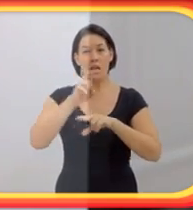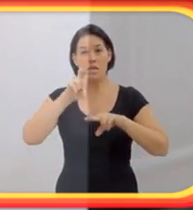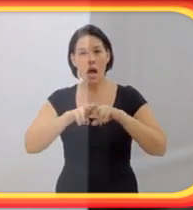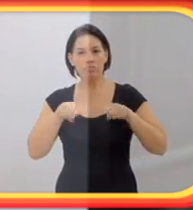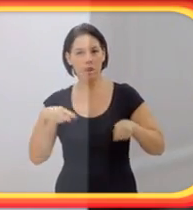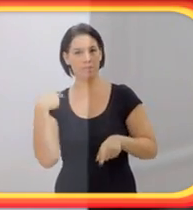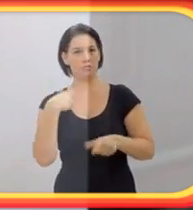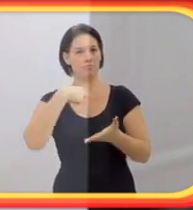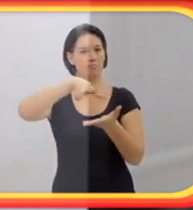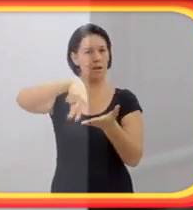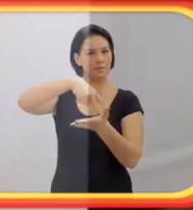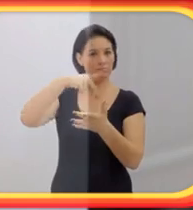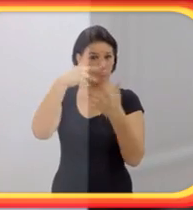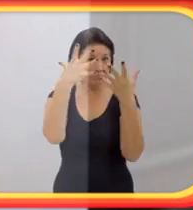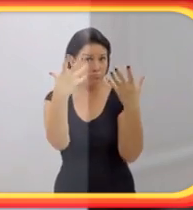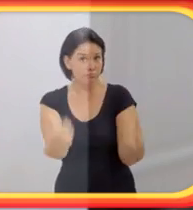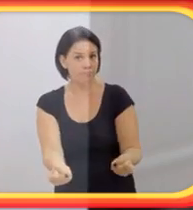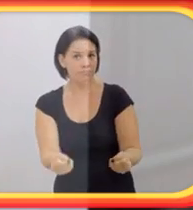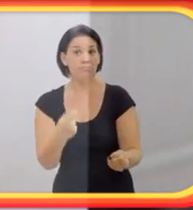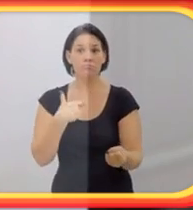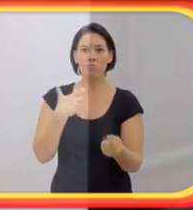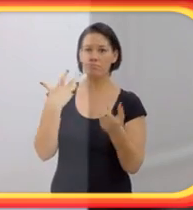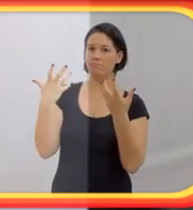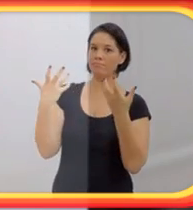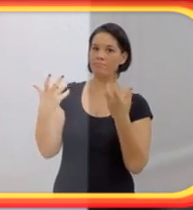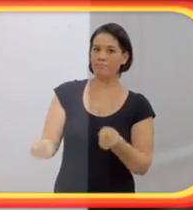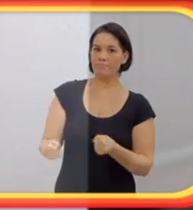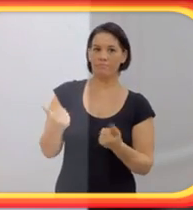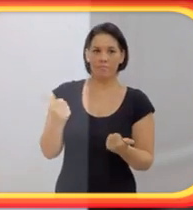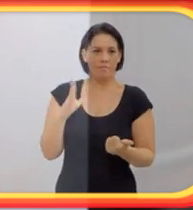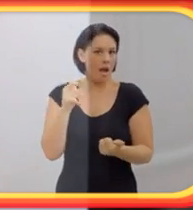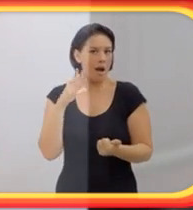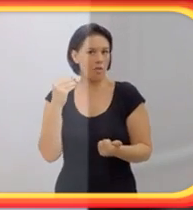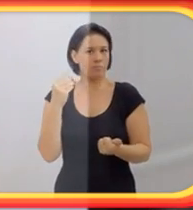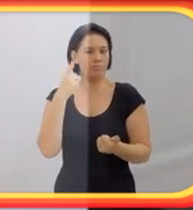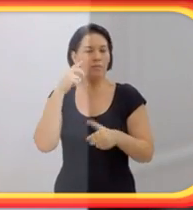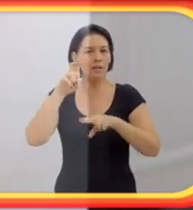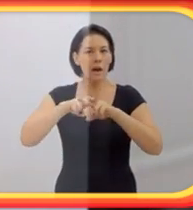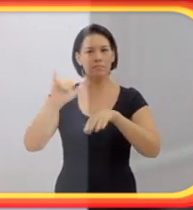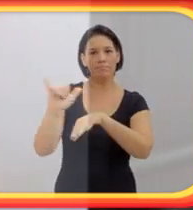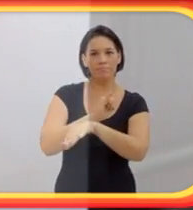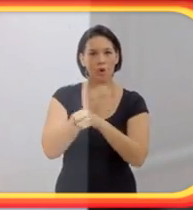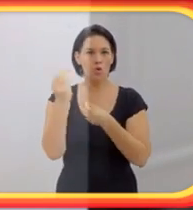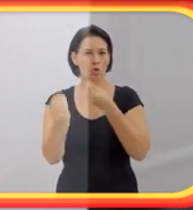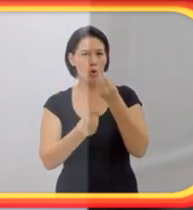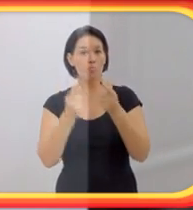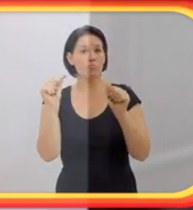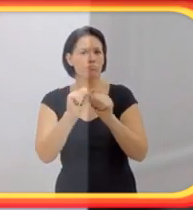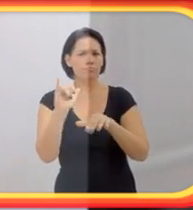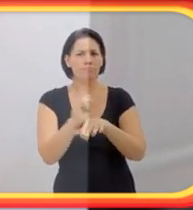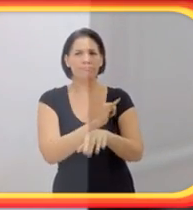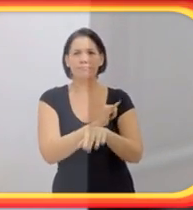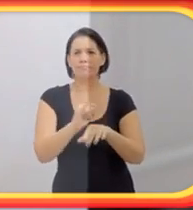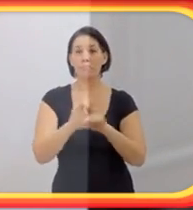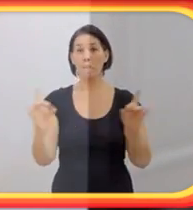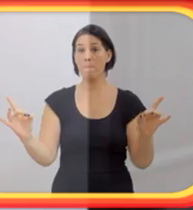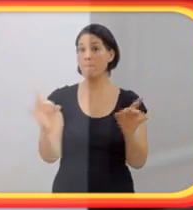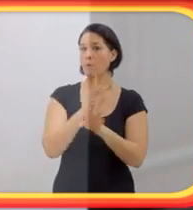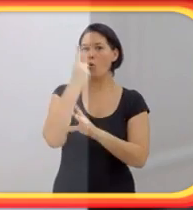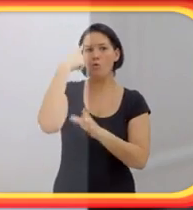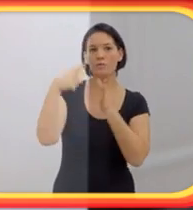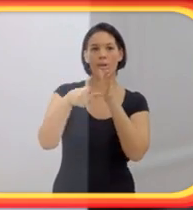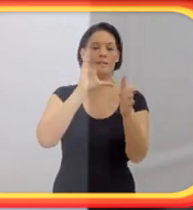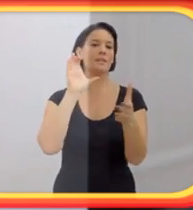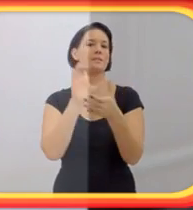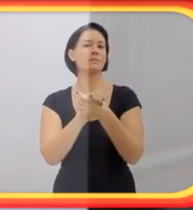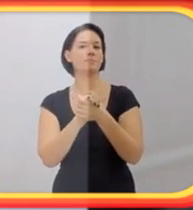Tu topa? Eu falei, claro que sim. Vamos fazer uma cadeira. E ele fez. E a cadeira ficou pronta um dia antes do casamento. Então ninguém sabia.